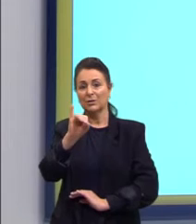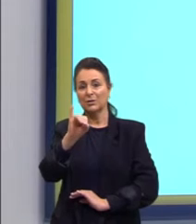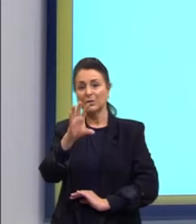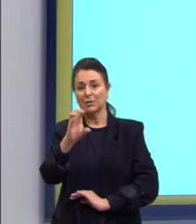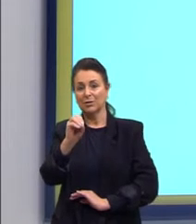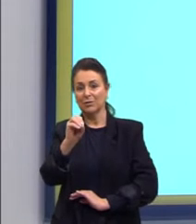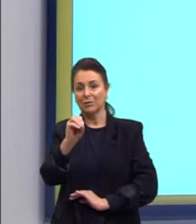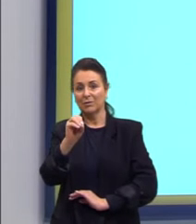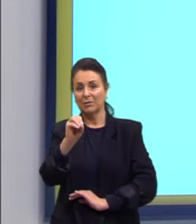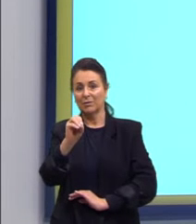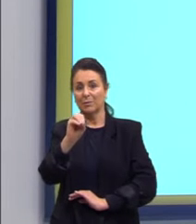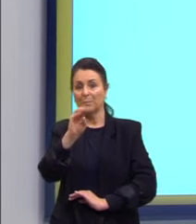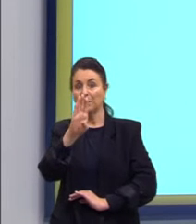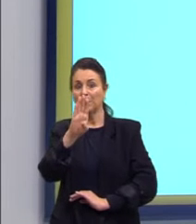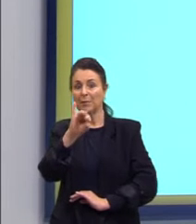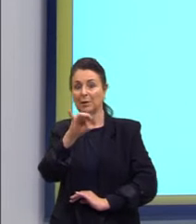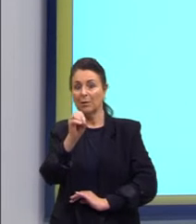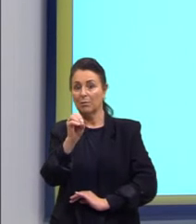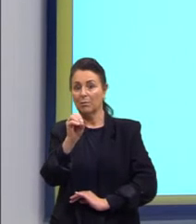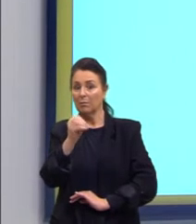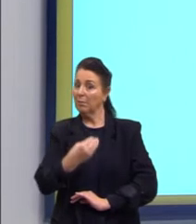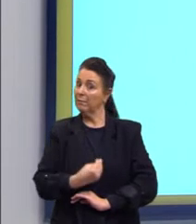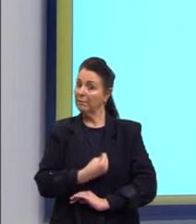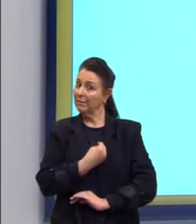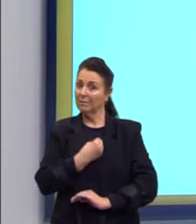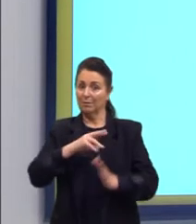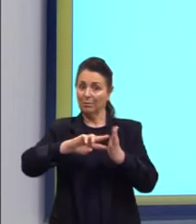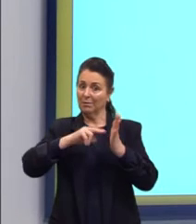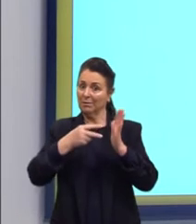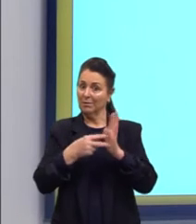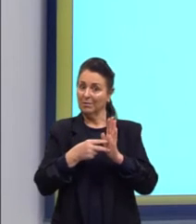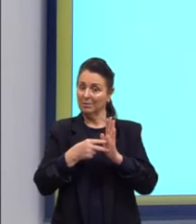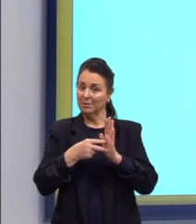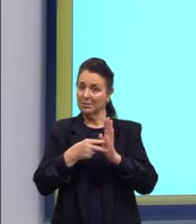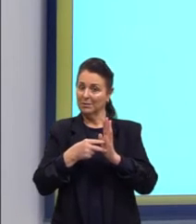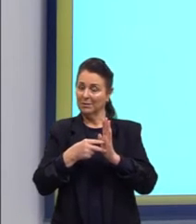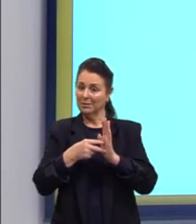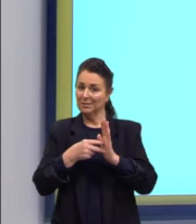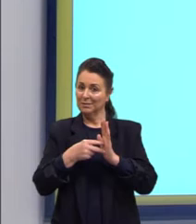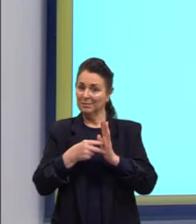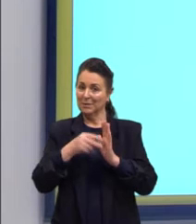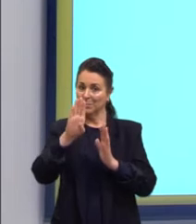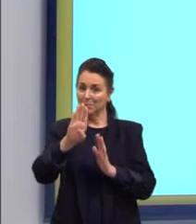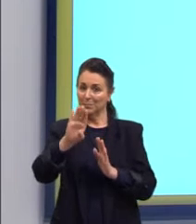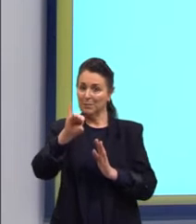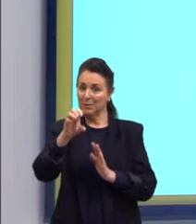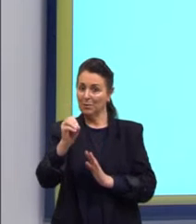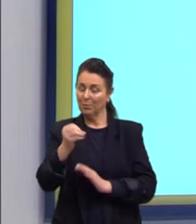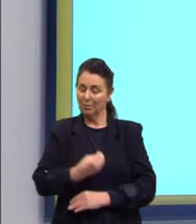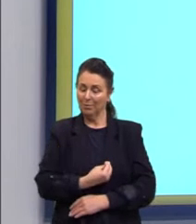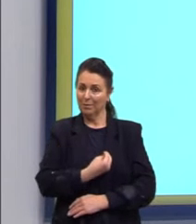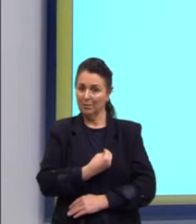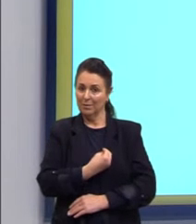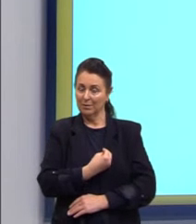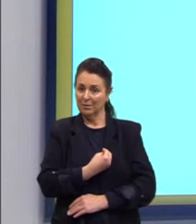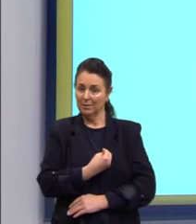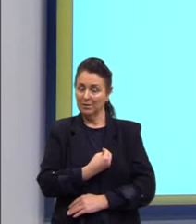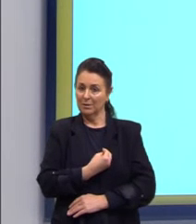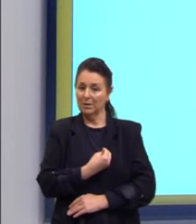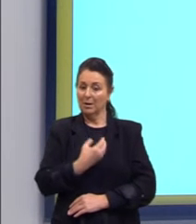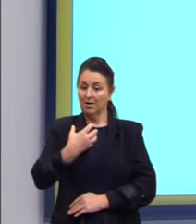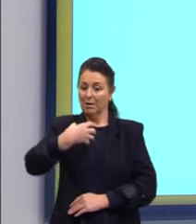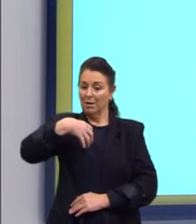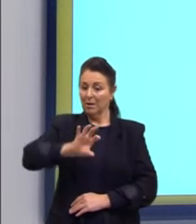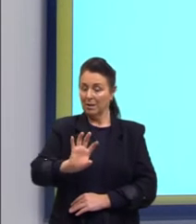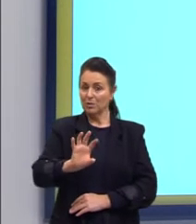tu vê bio, está associado à vida. Bio, então, bio quer dizer vida. Então, anti